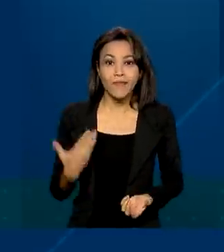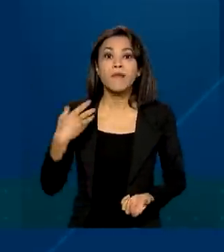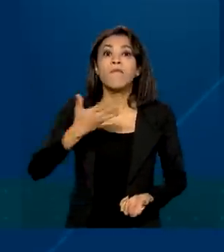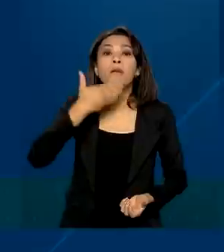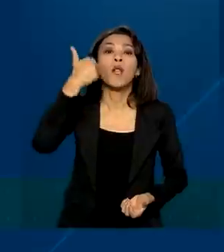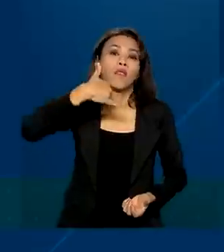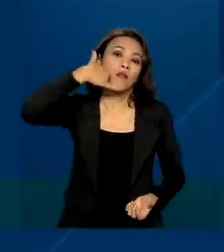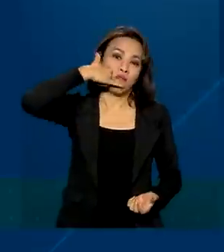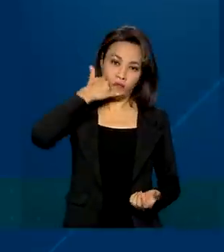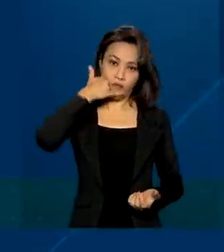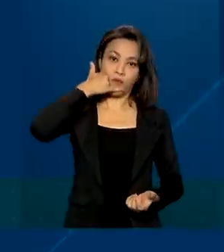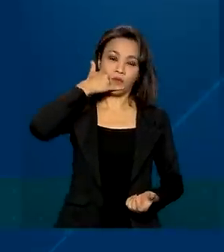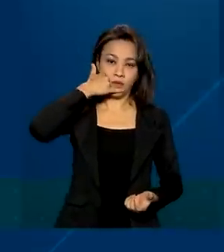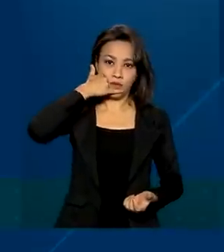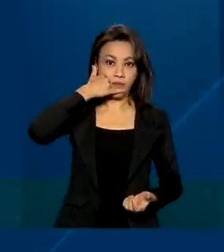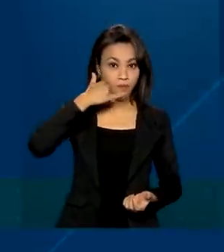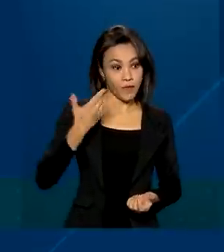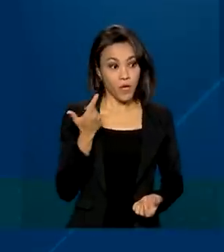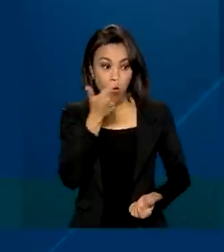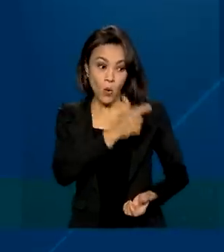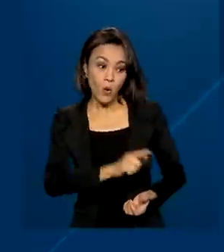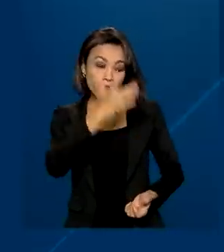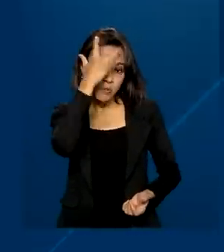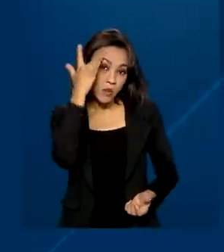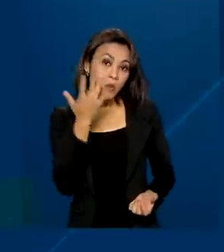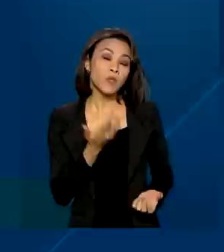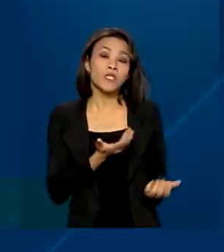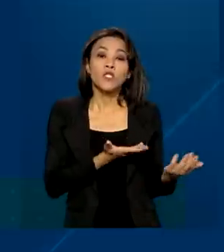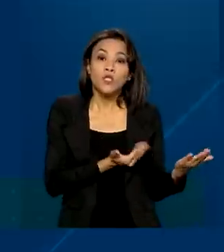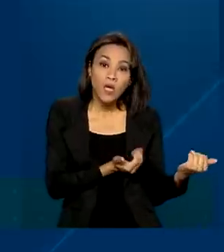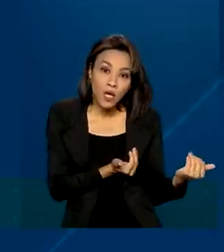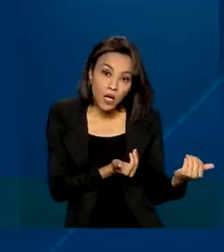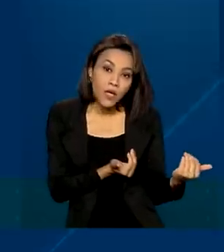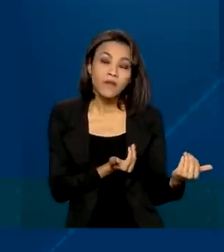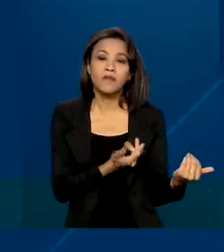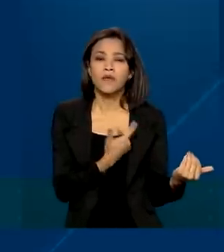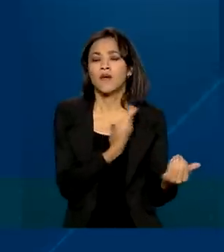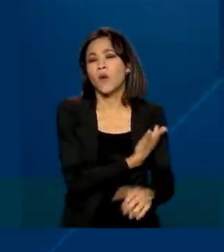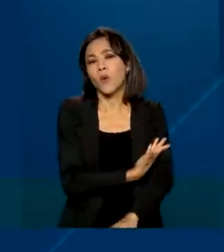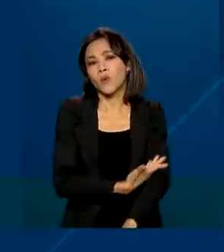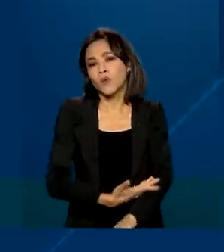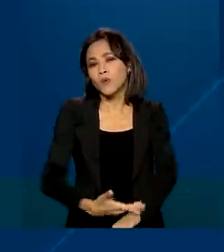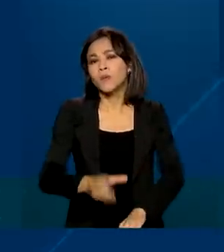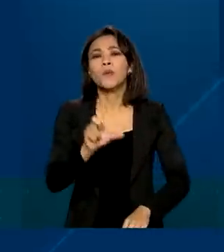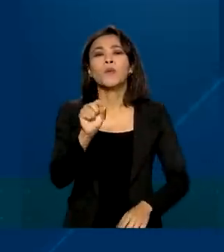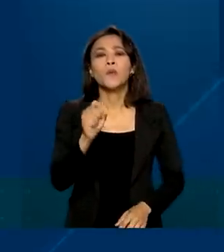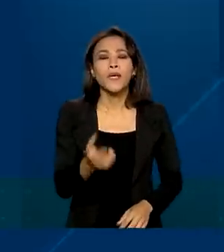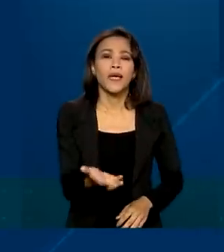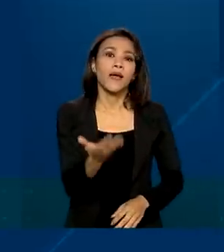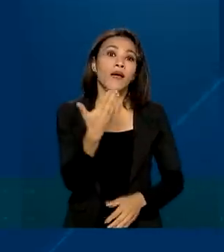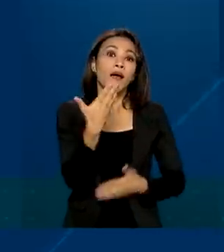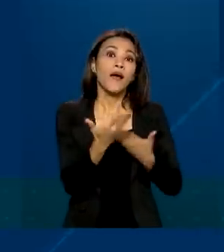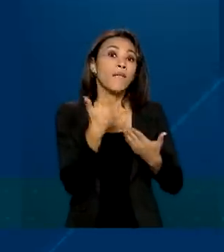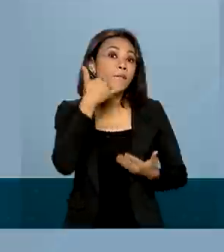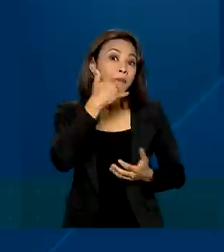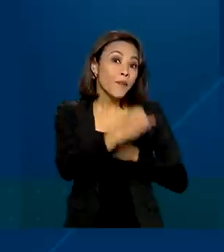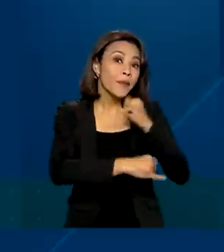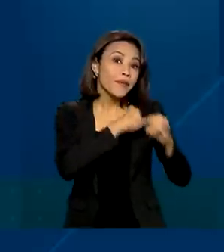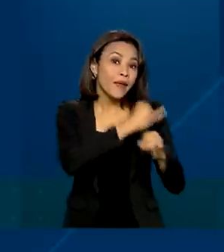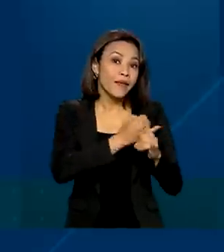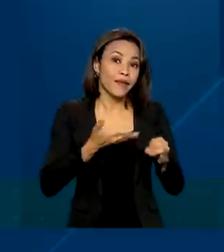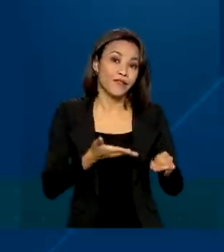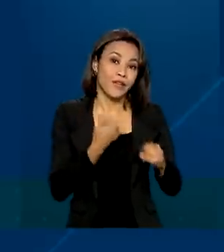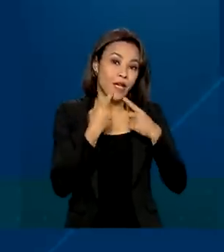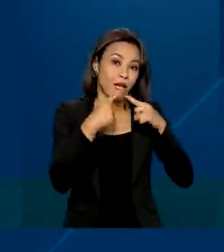telefônico, ao passo que consumidores mais jovens costumam preferir o atendimento pela internet. Outro